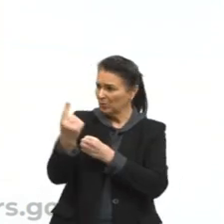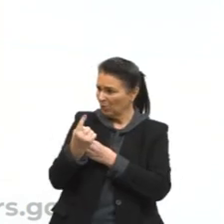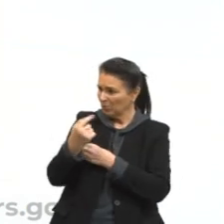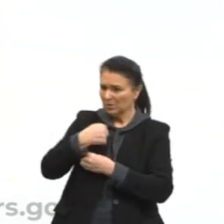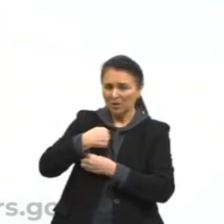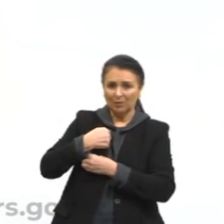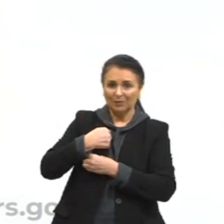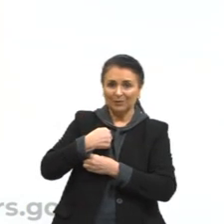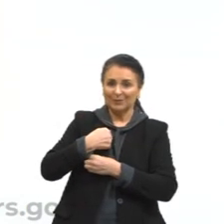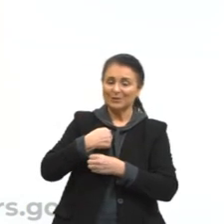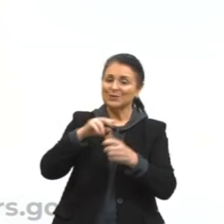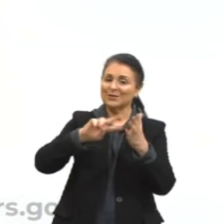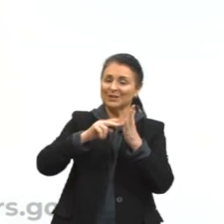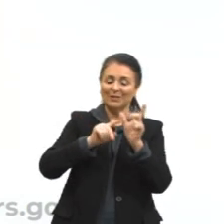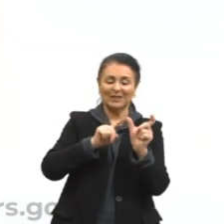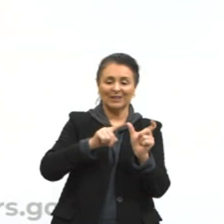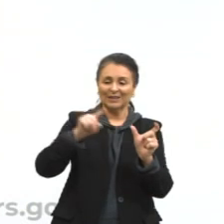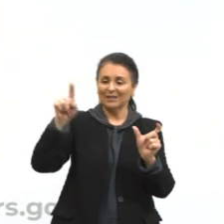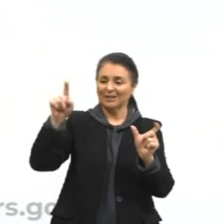gradação.